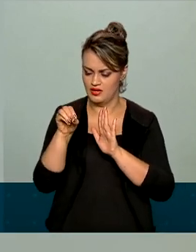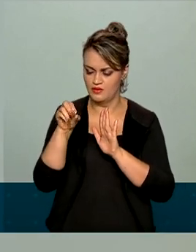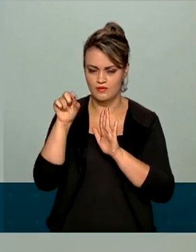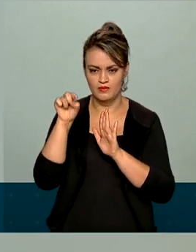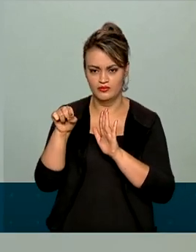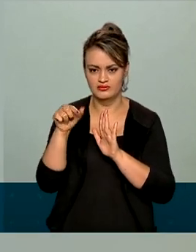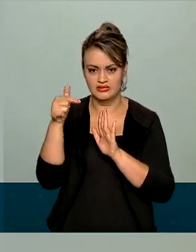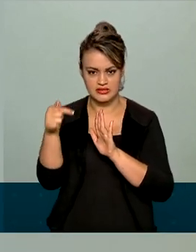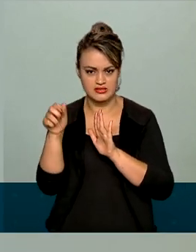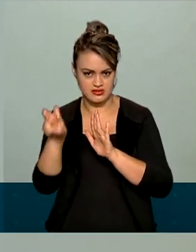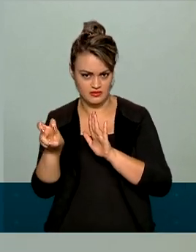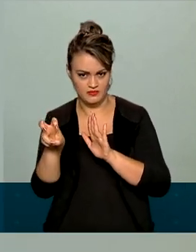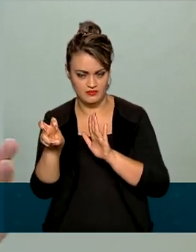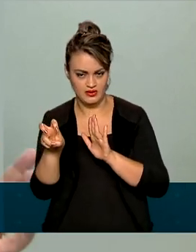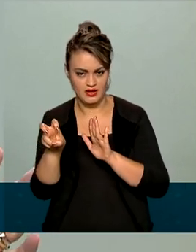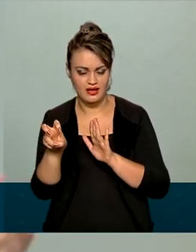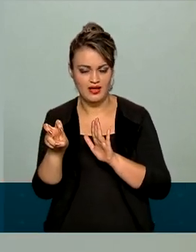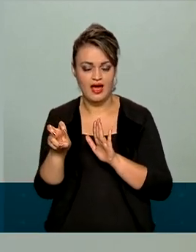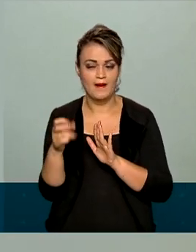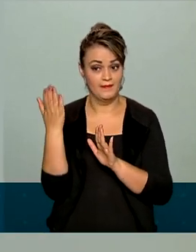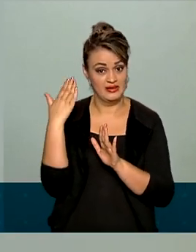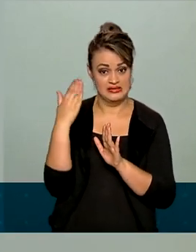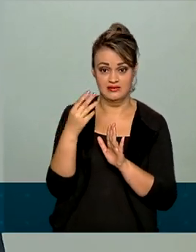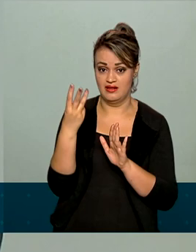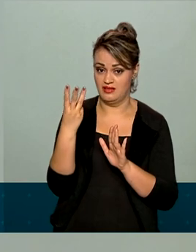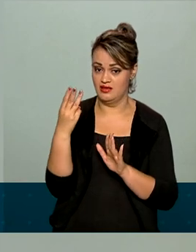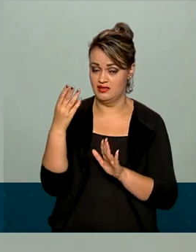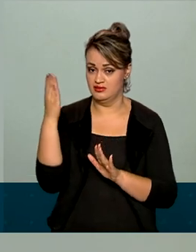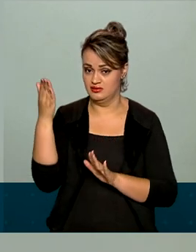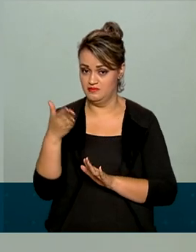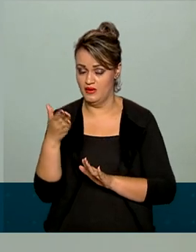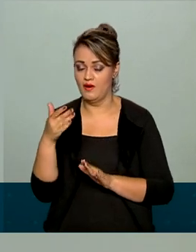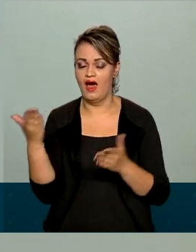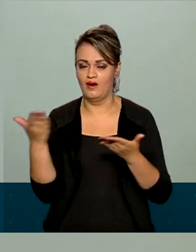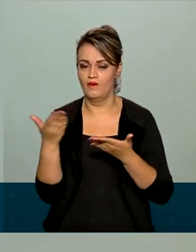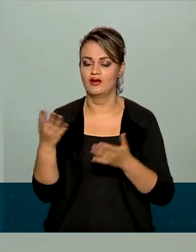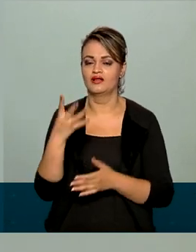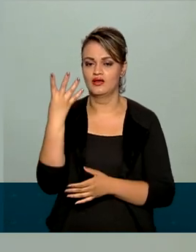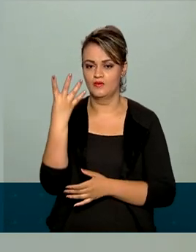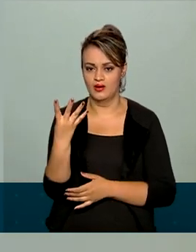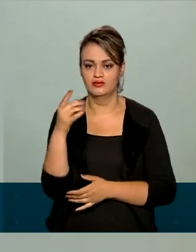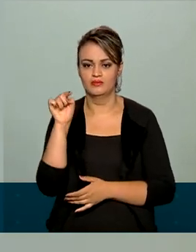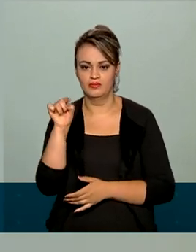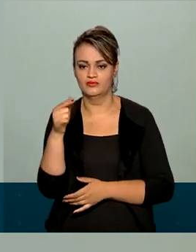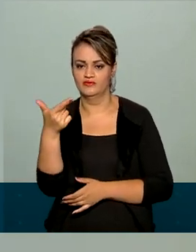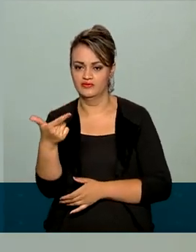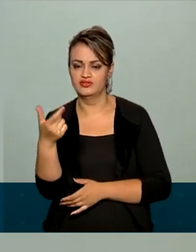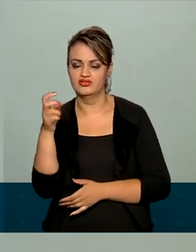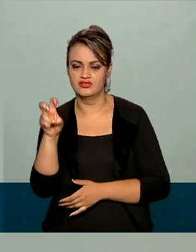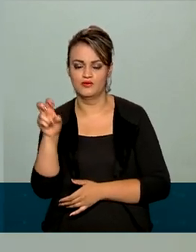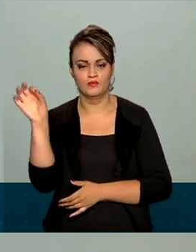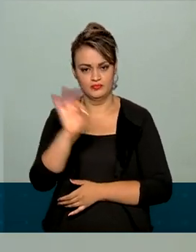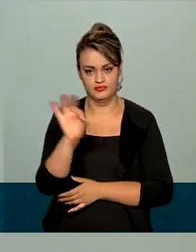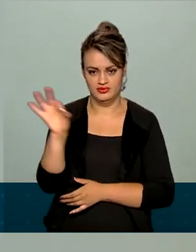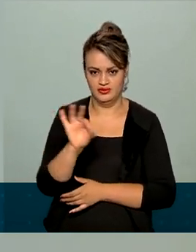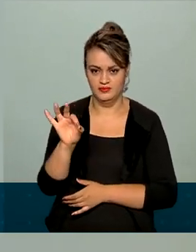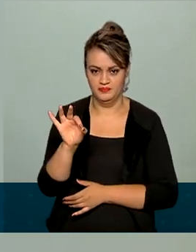,75. Ela estava em 3,5% e agora passa para 4,25%.